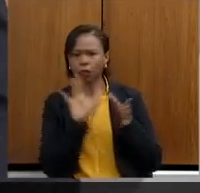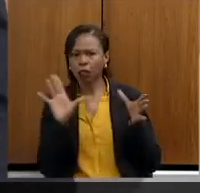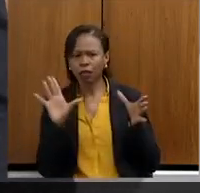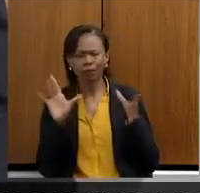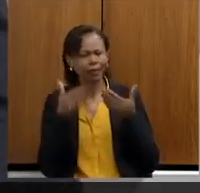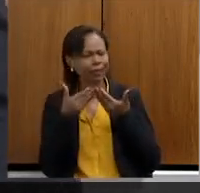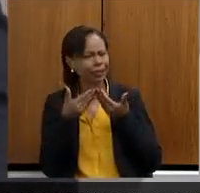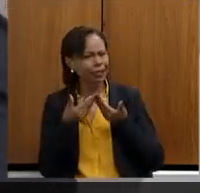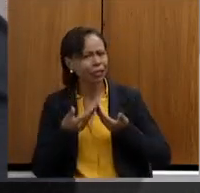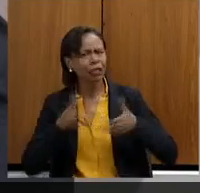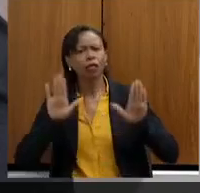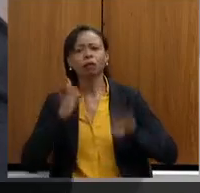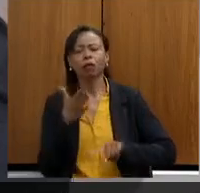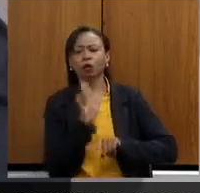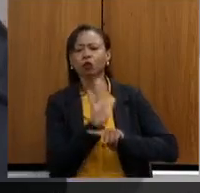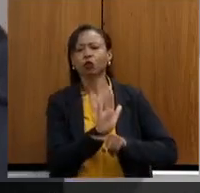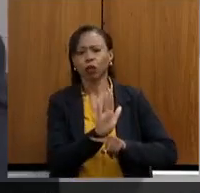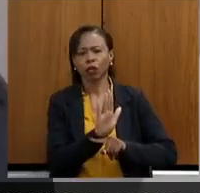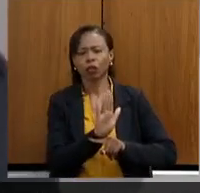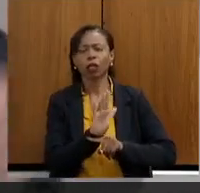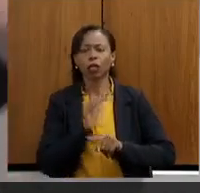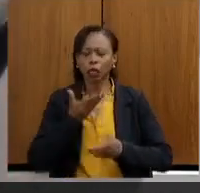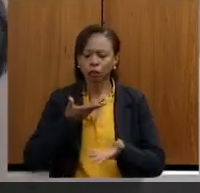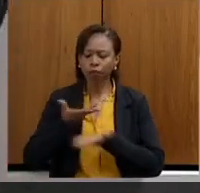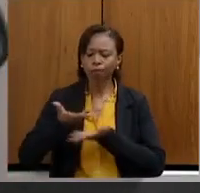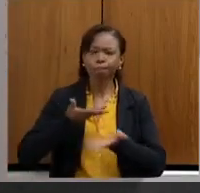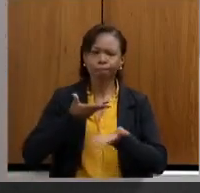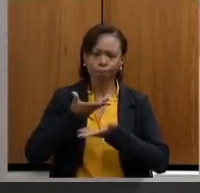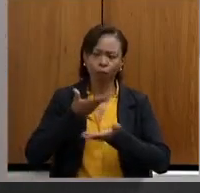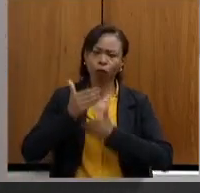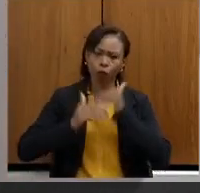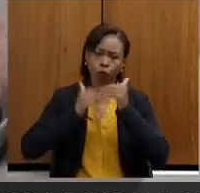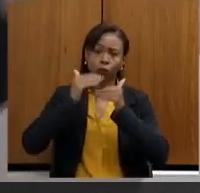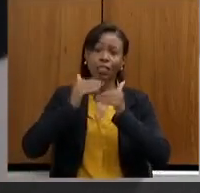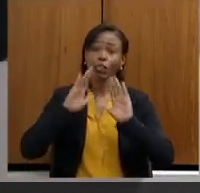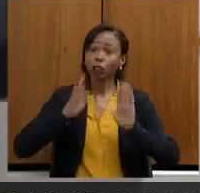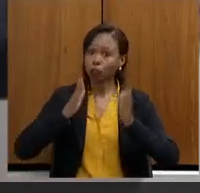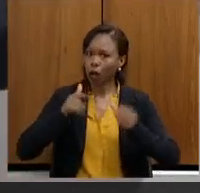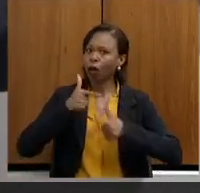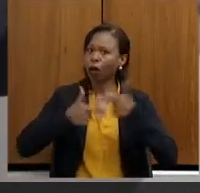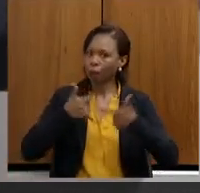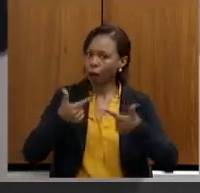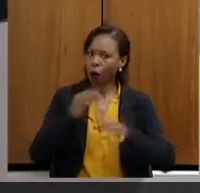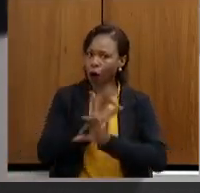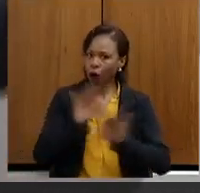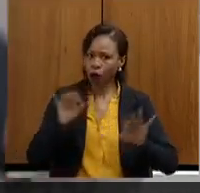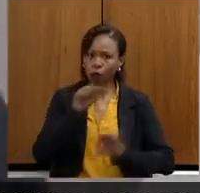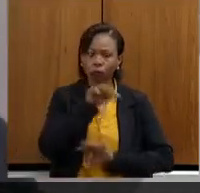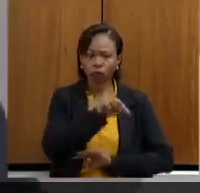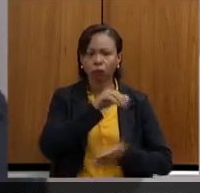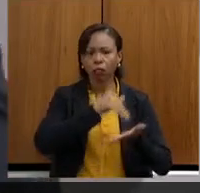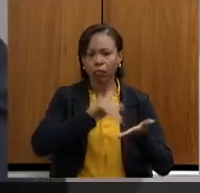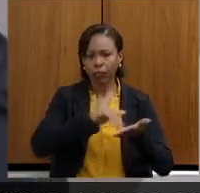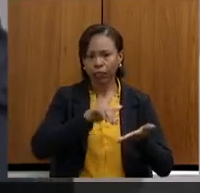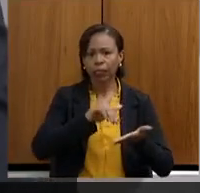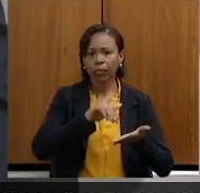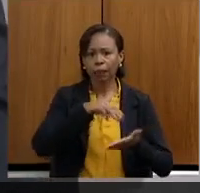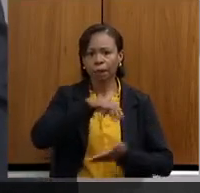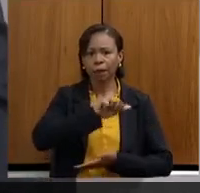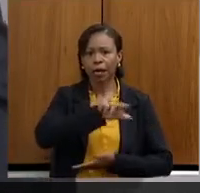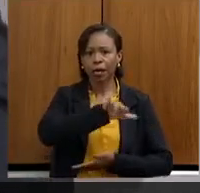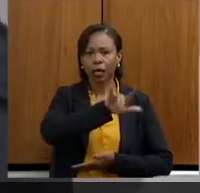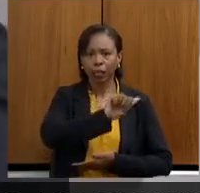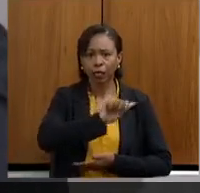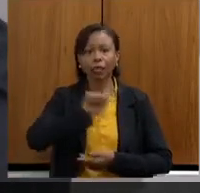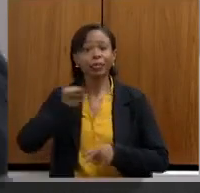escancaradas também para ajudá-los nessa interlocução, que já tem sido muito bem feita pela secretária Marília e pelo nosso presidente